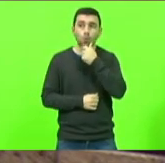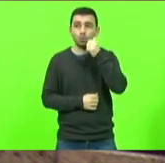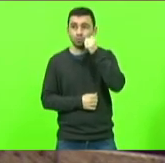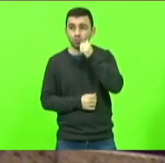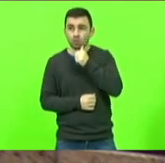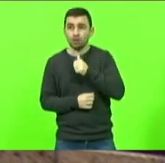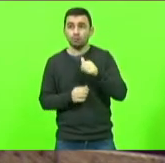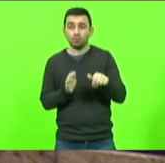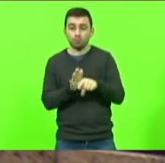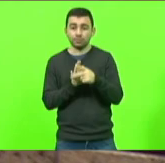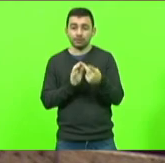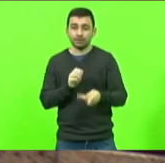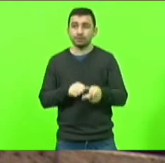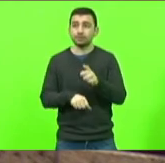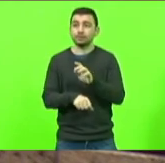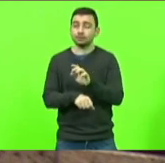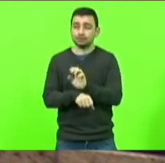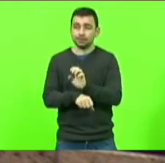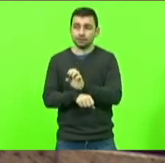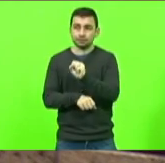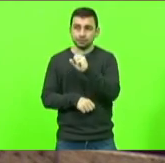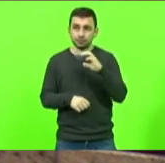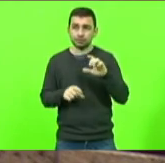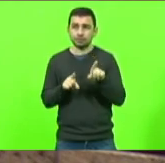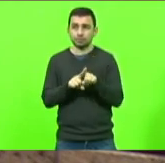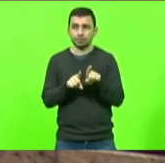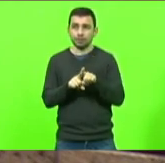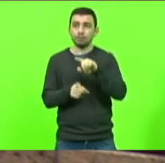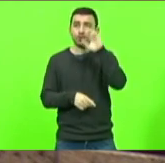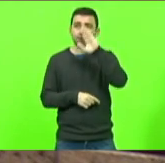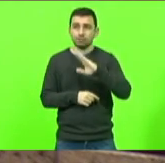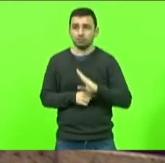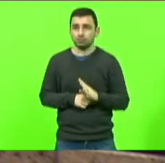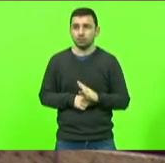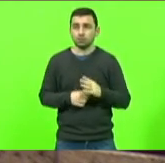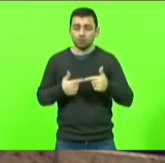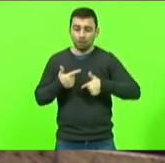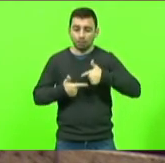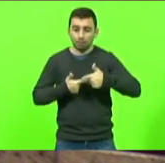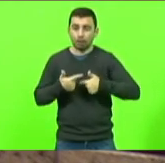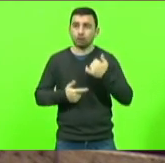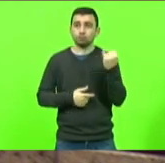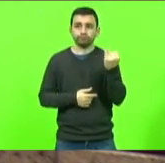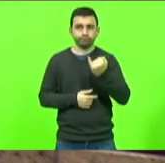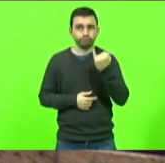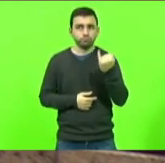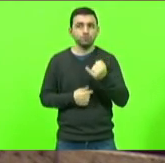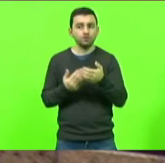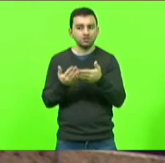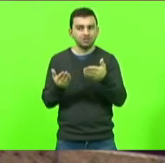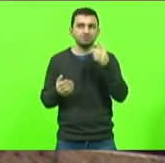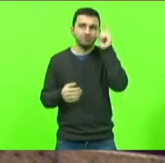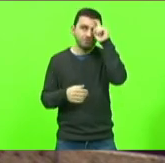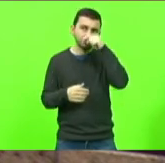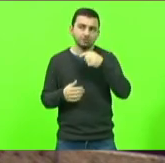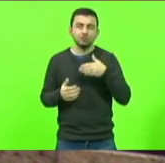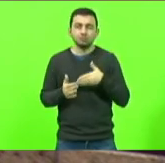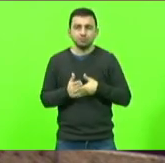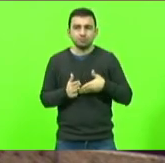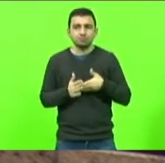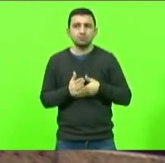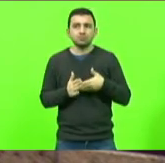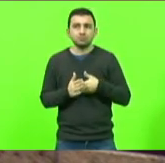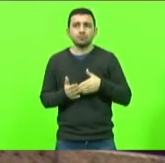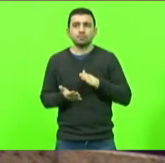Santa Catarina e do Brasil pelo trabalho por esse momento importante e difícil que vocês enfrentaram e continuem enfrentando mas